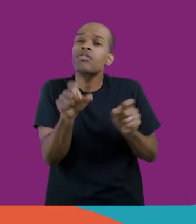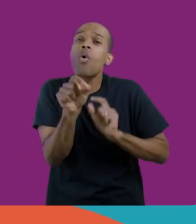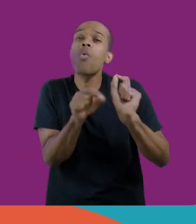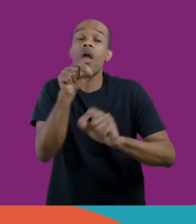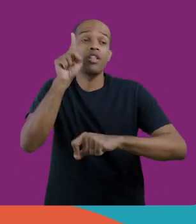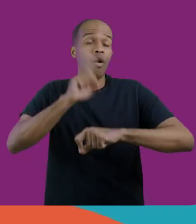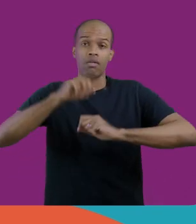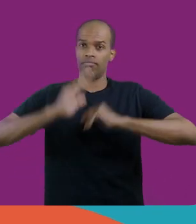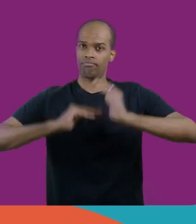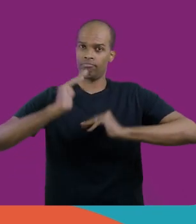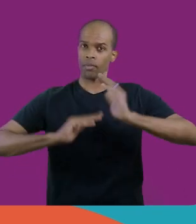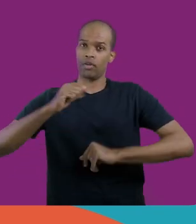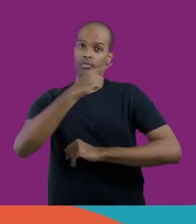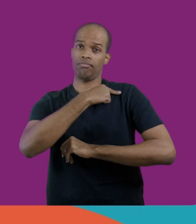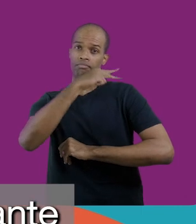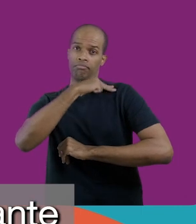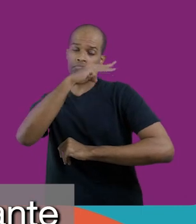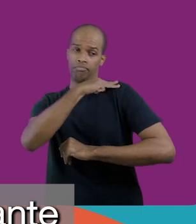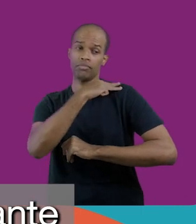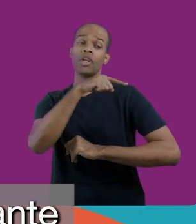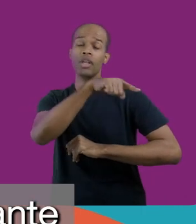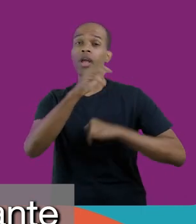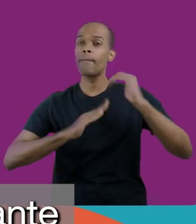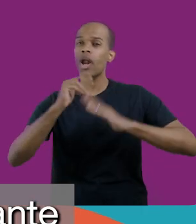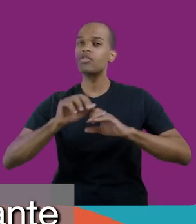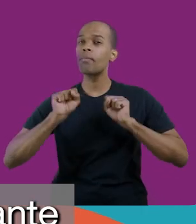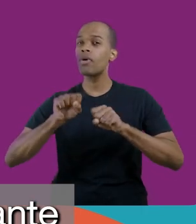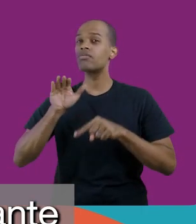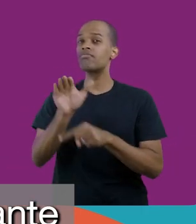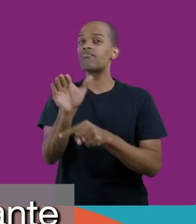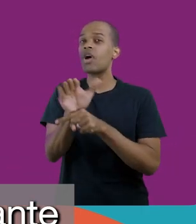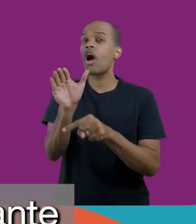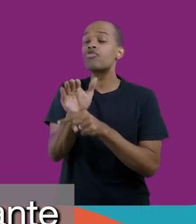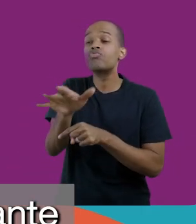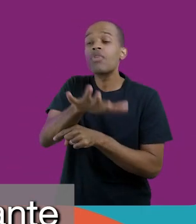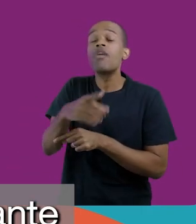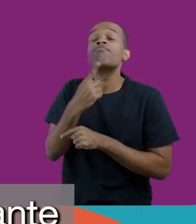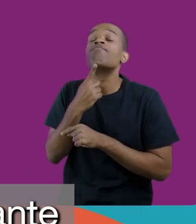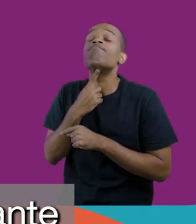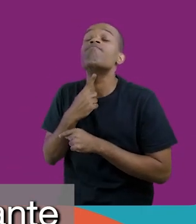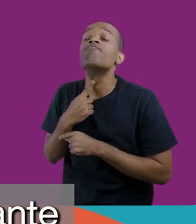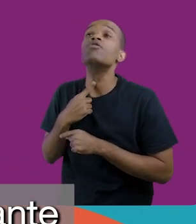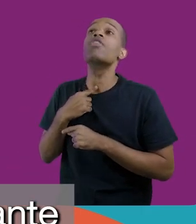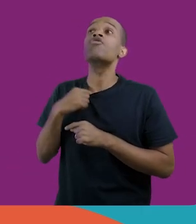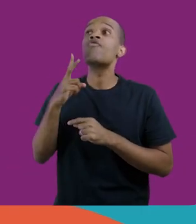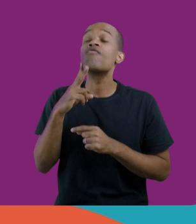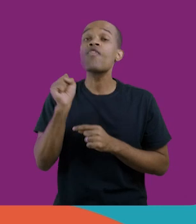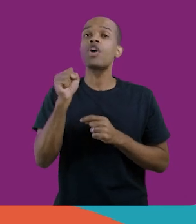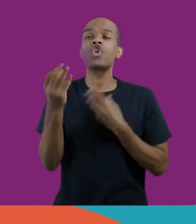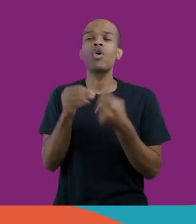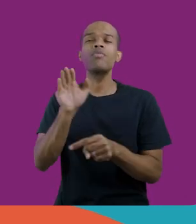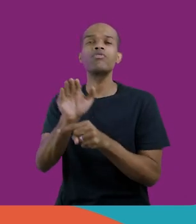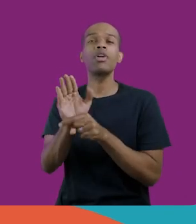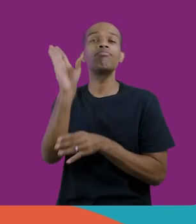nas práticas do ensino médio integral que podem ampliar essa vontade do estudante